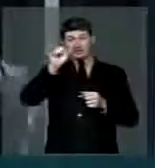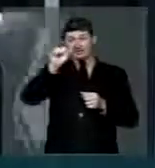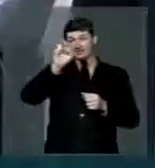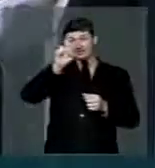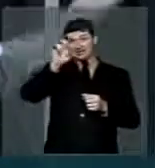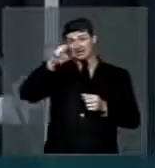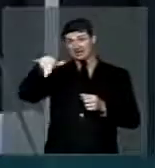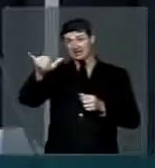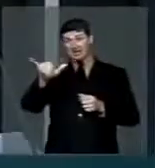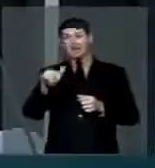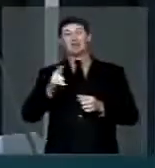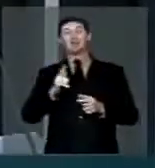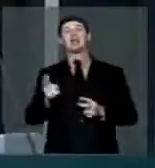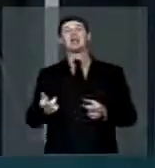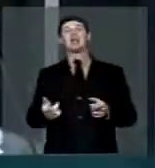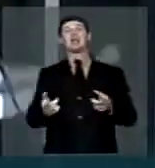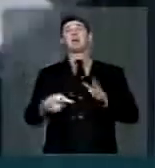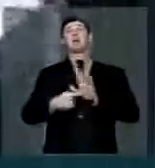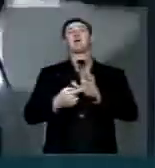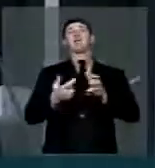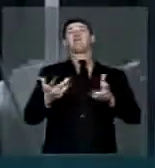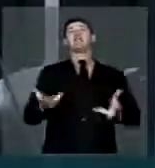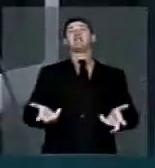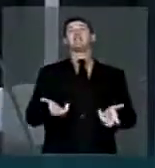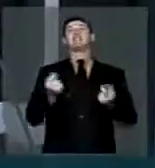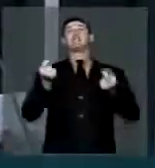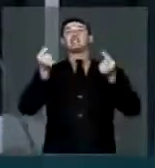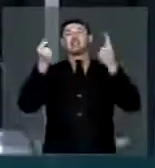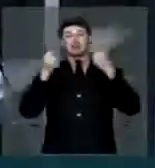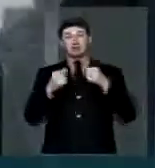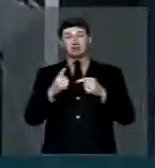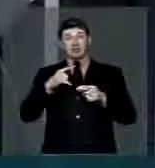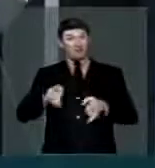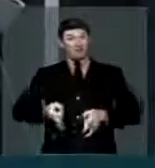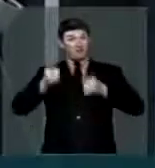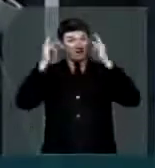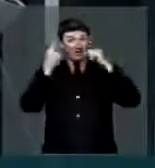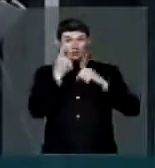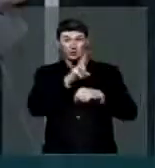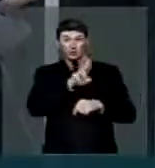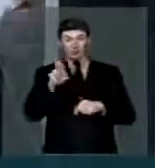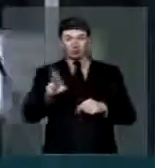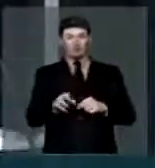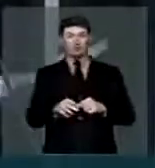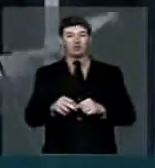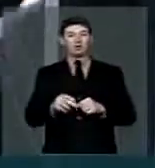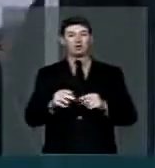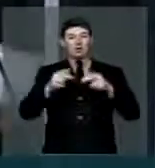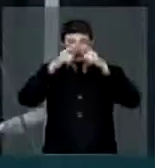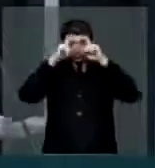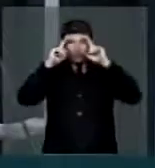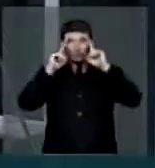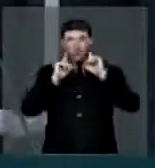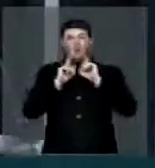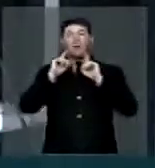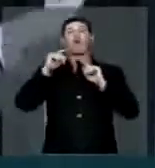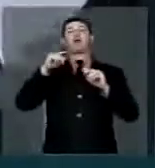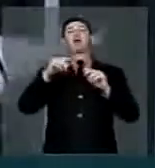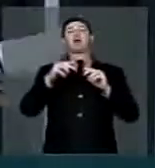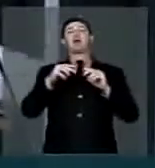esbanja a fartura. Lá tem um prédio, deputado Amaurim, chamado Convento das Mercês,